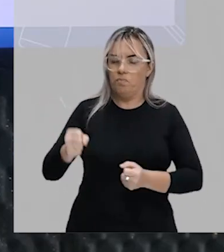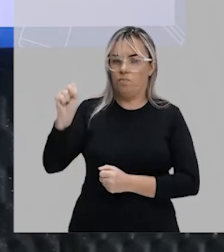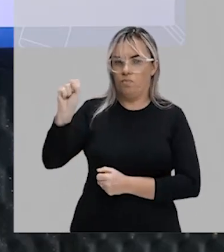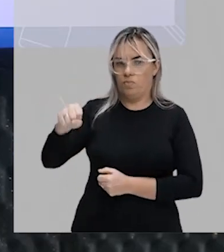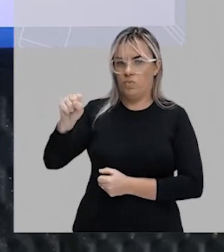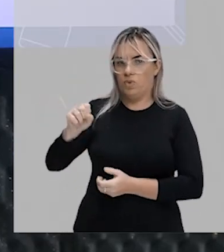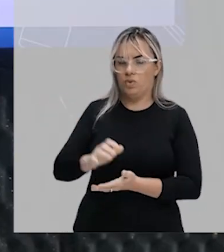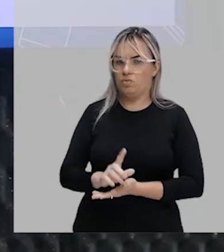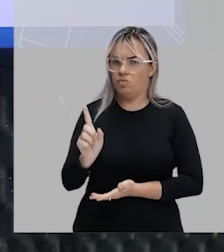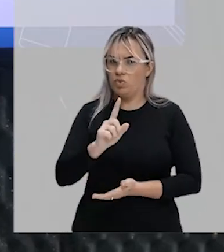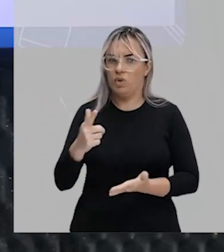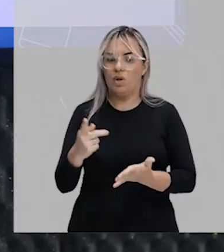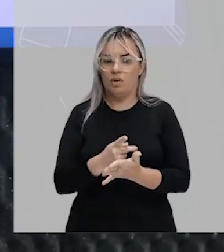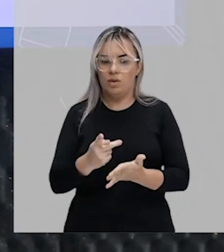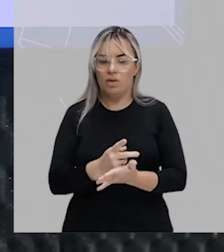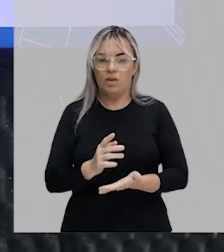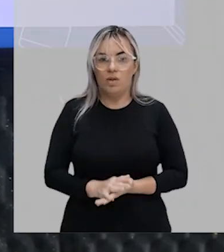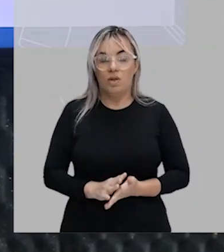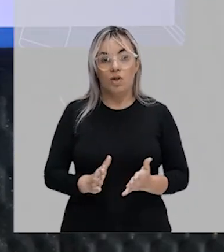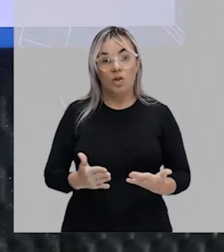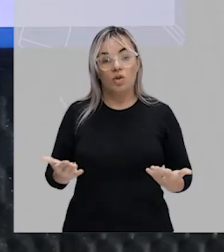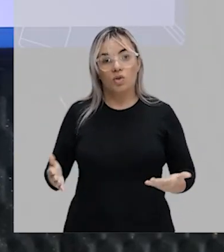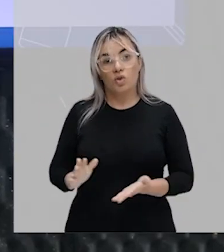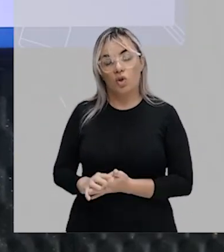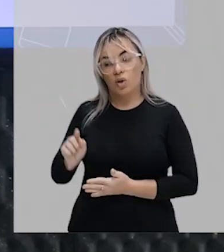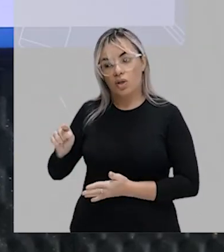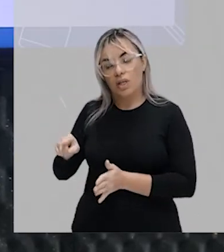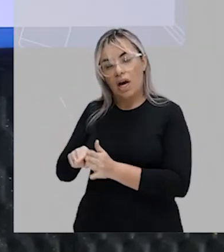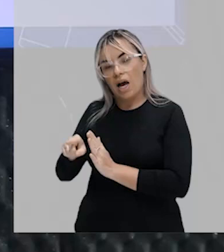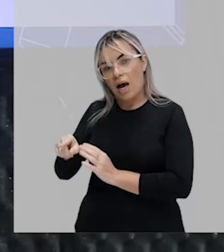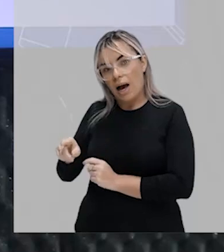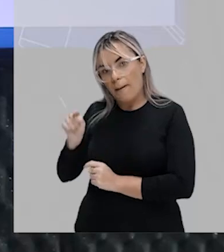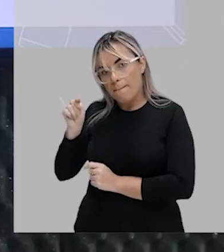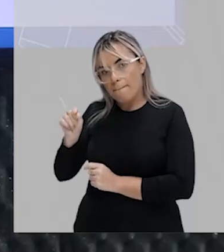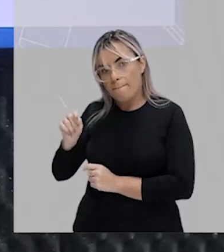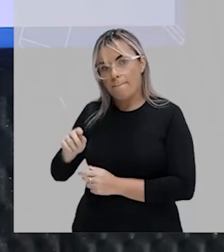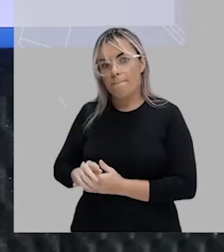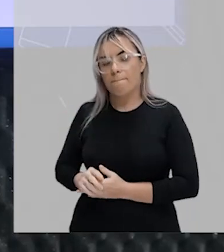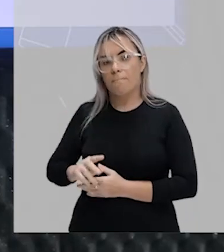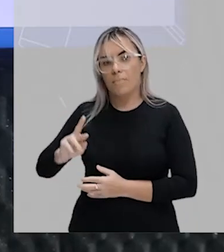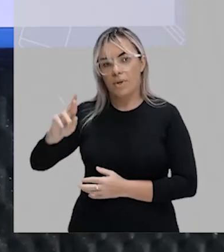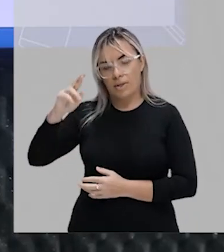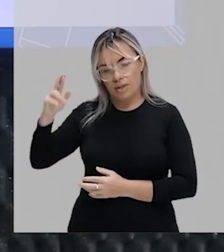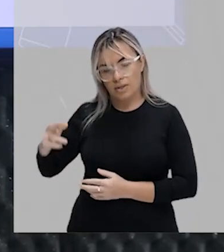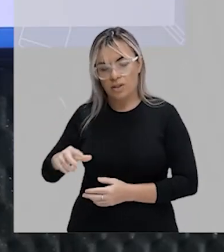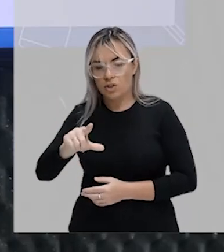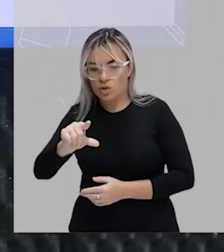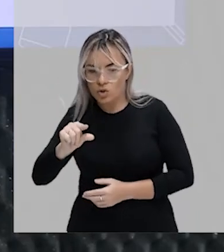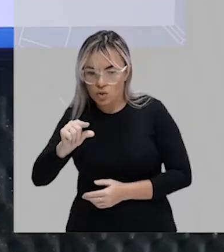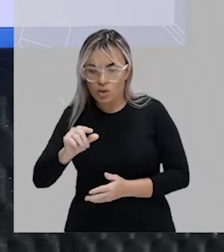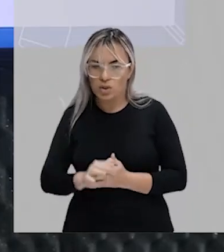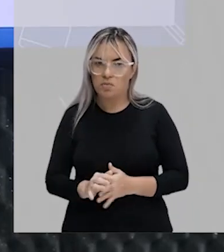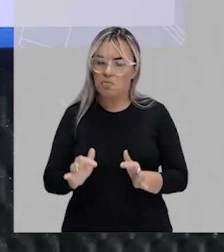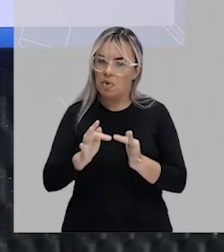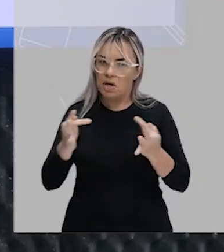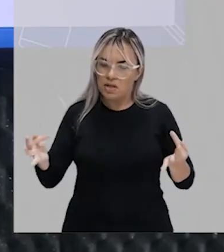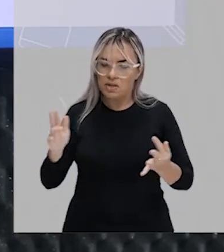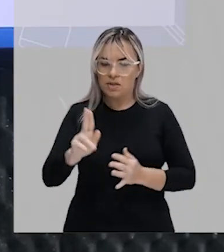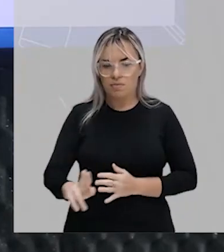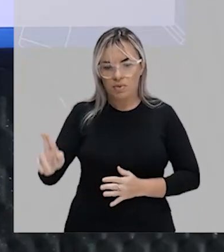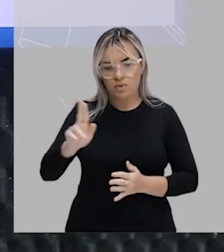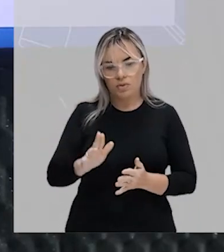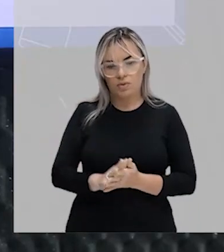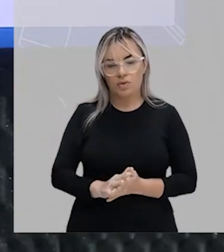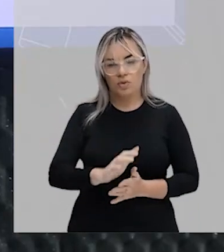Não vai estar errado, não. Eu só optei pela representação mais simples, tranquilo? Então, aqui, ó, resta fazer a multiplicação do 2